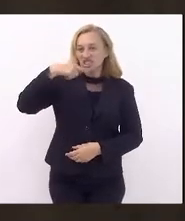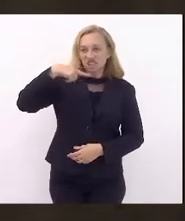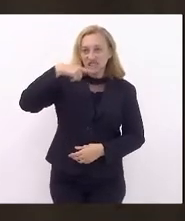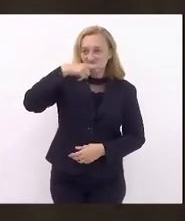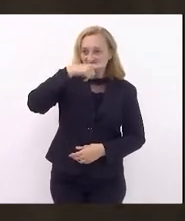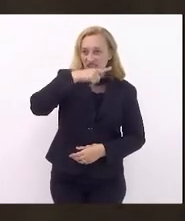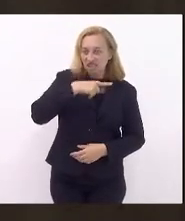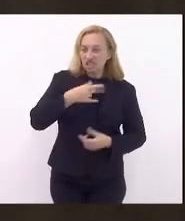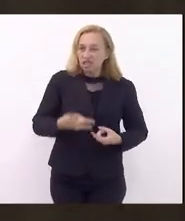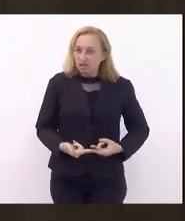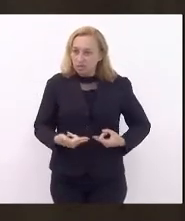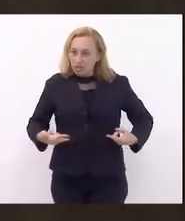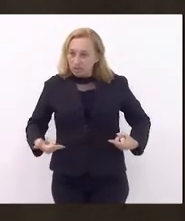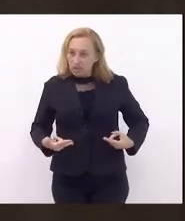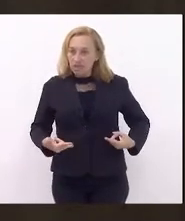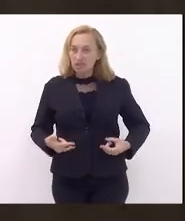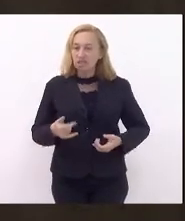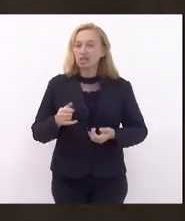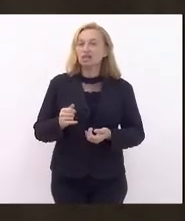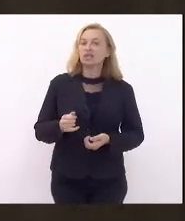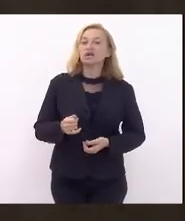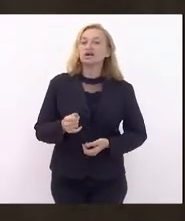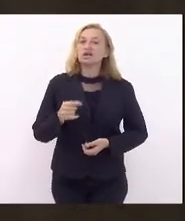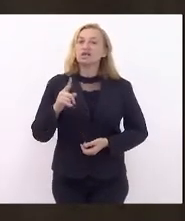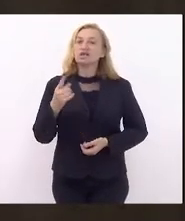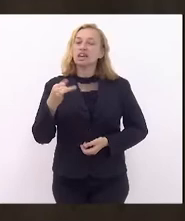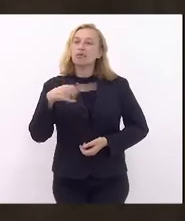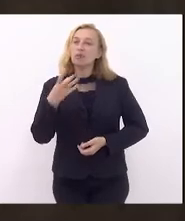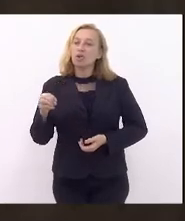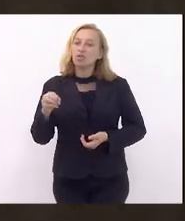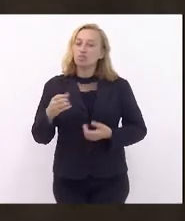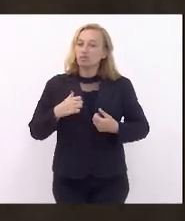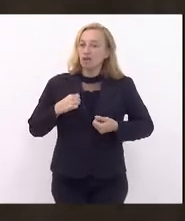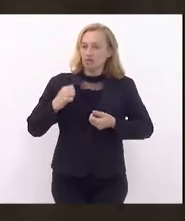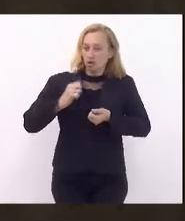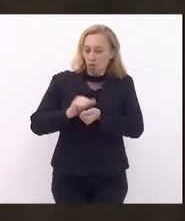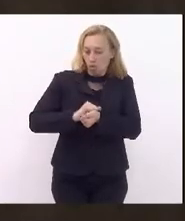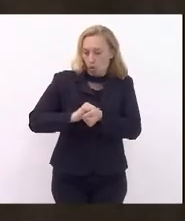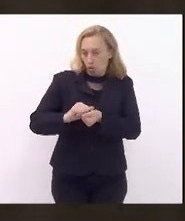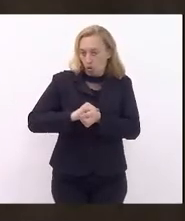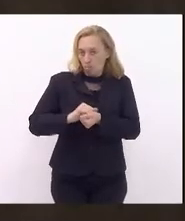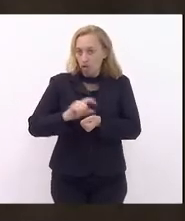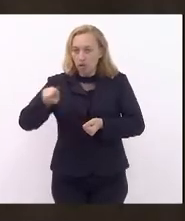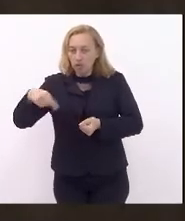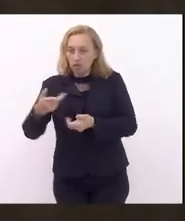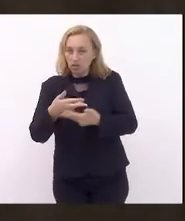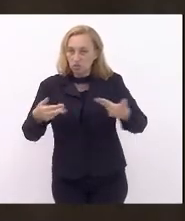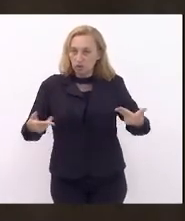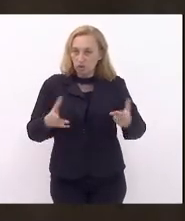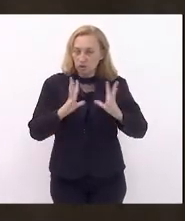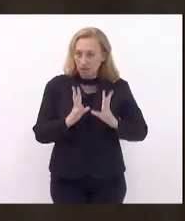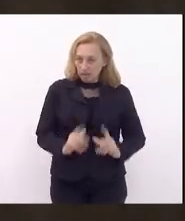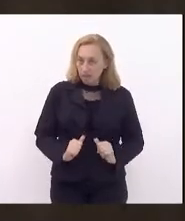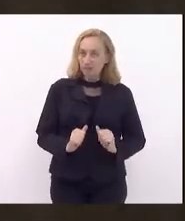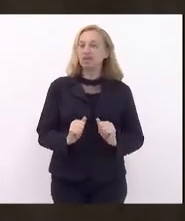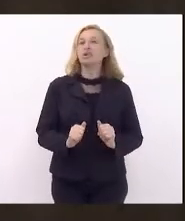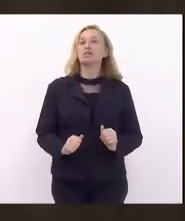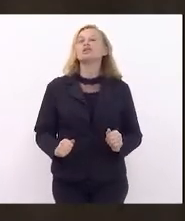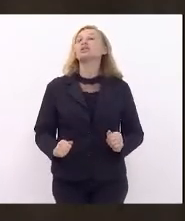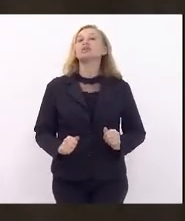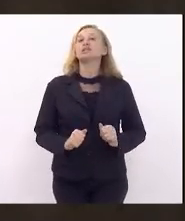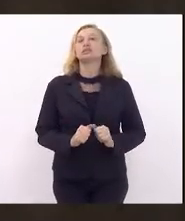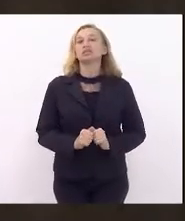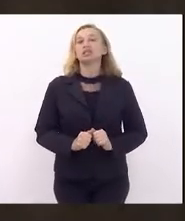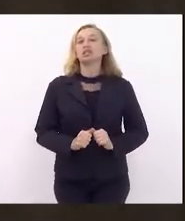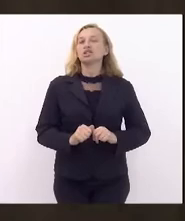íntimos, sabão em pó ou similar e outras necessidades adequadas às especificidades de